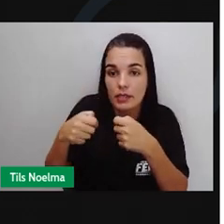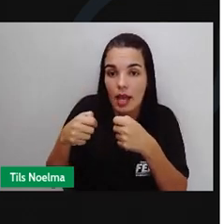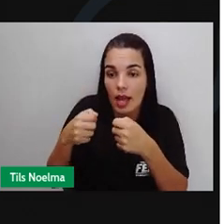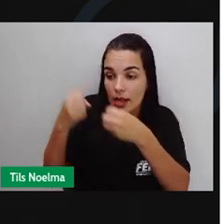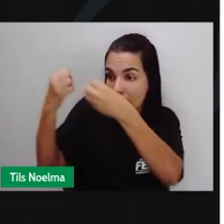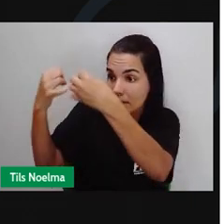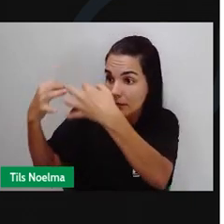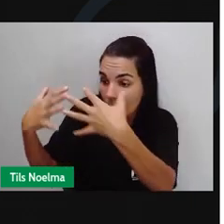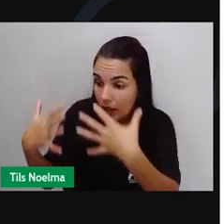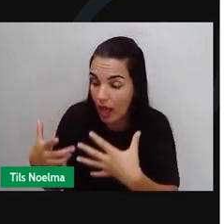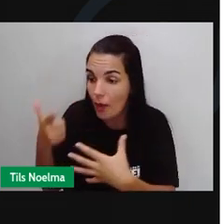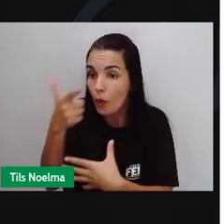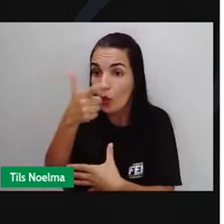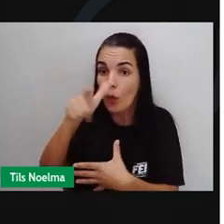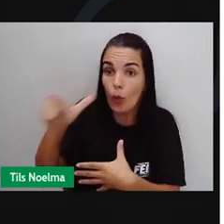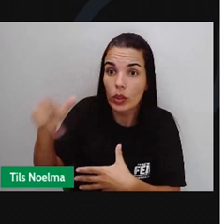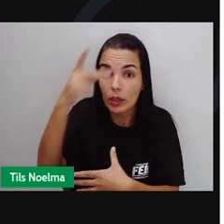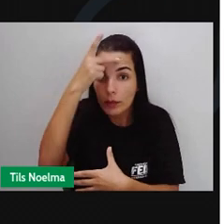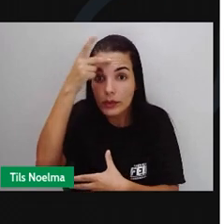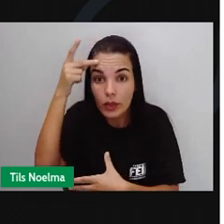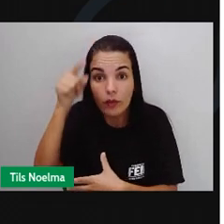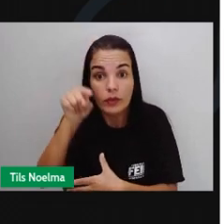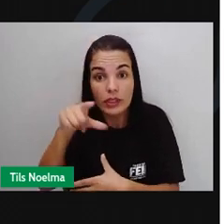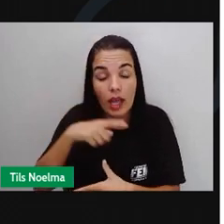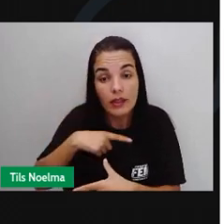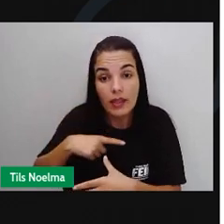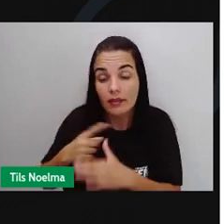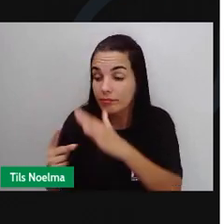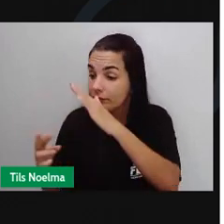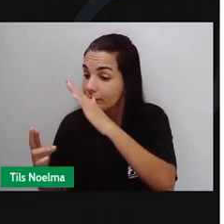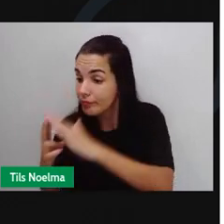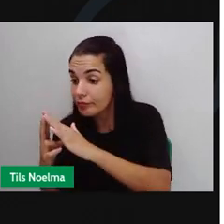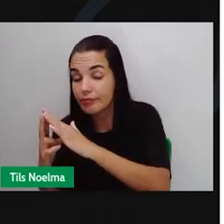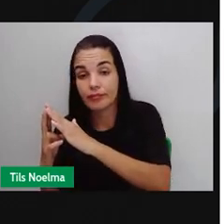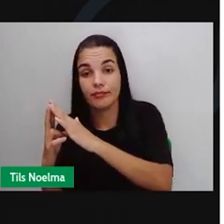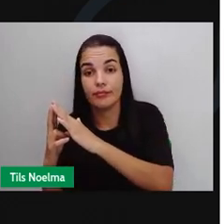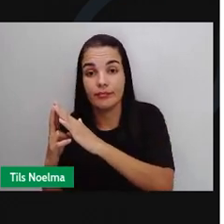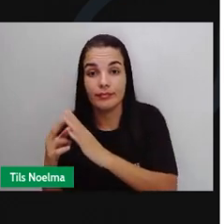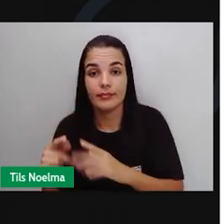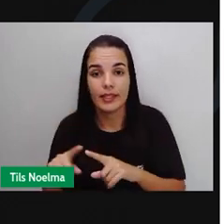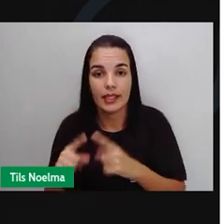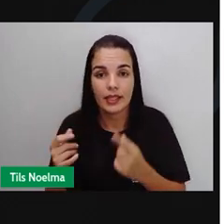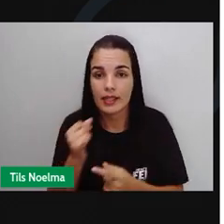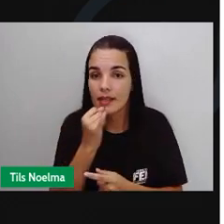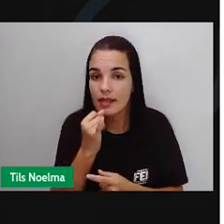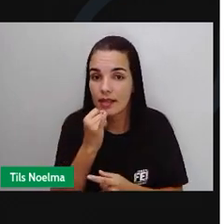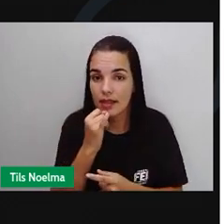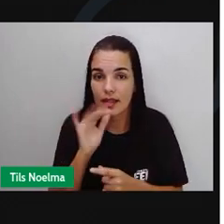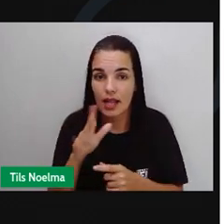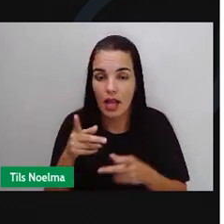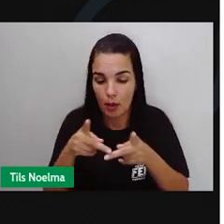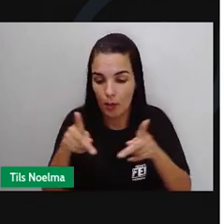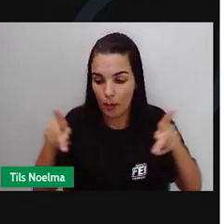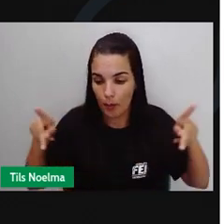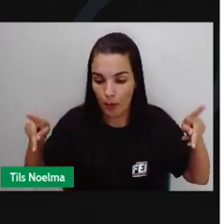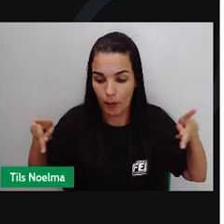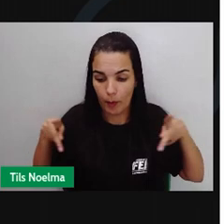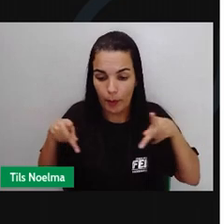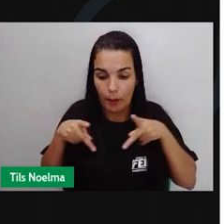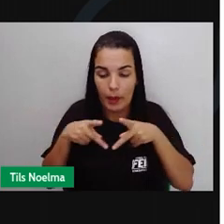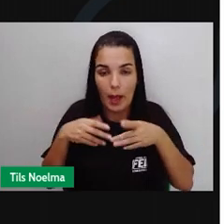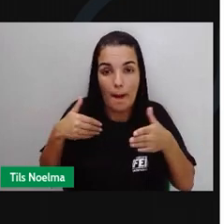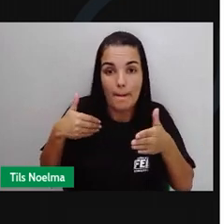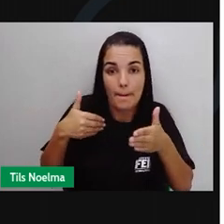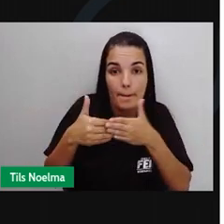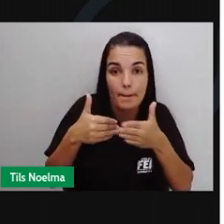deslocamento, você tem referências. Por exemplo, aqui nós podemos dizer que a praça está perto de